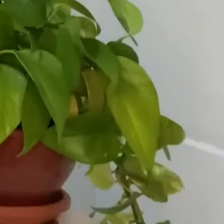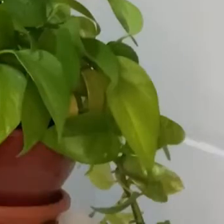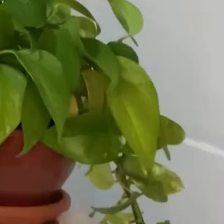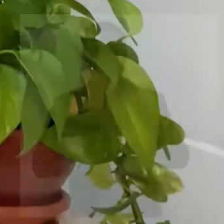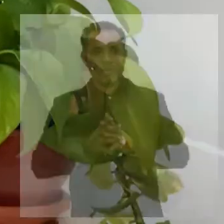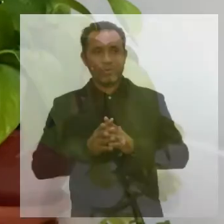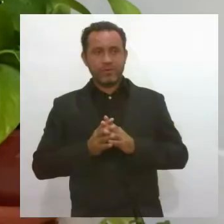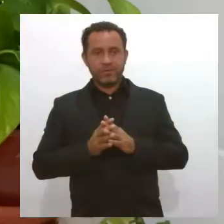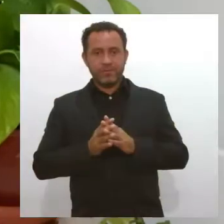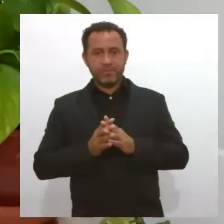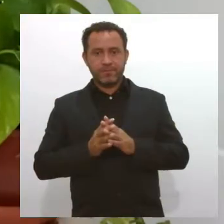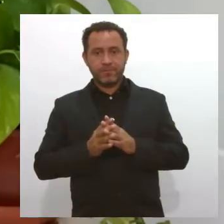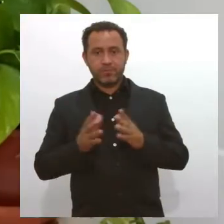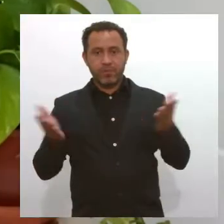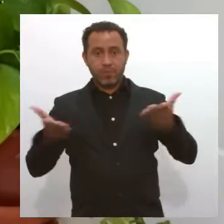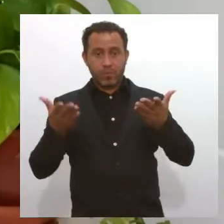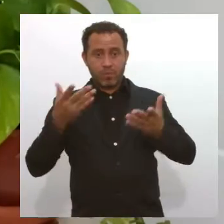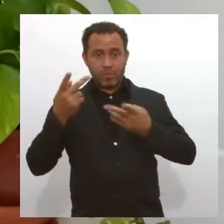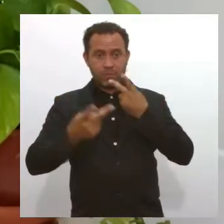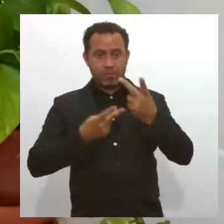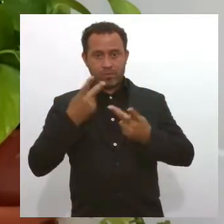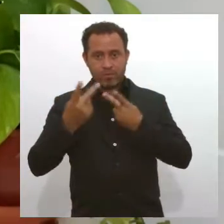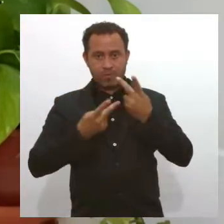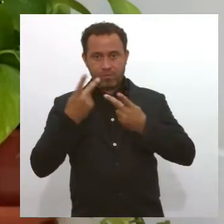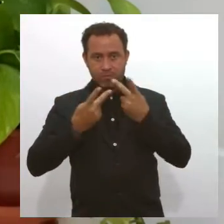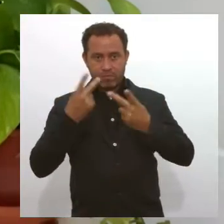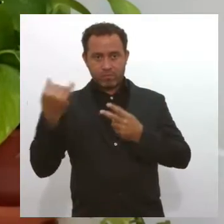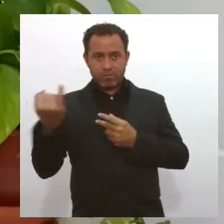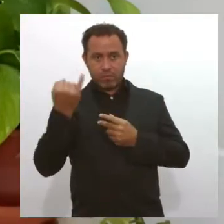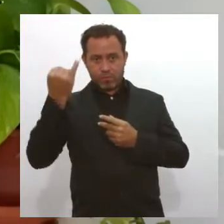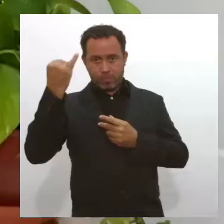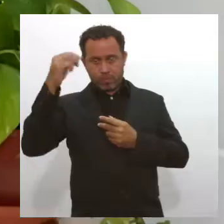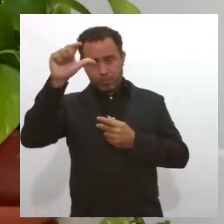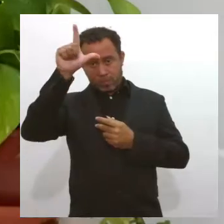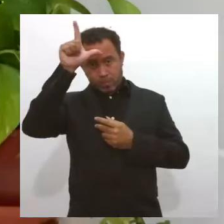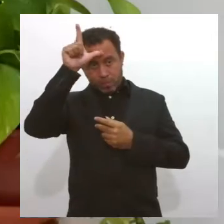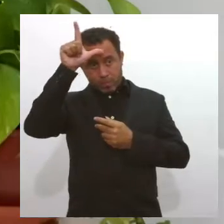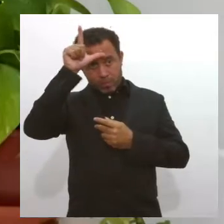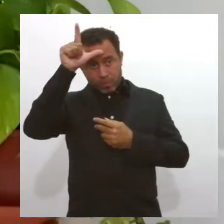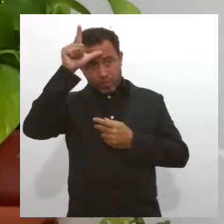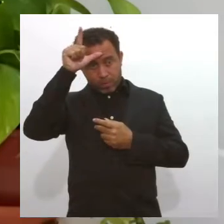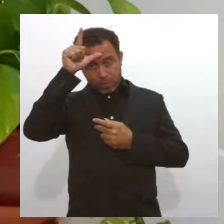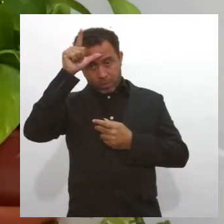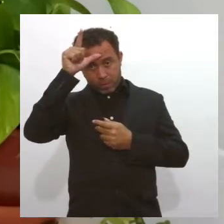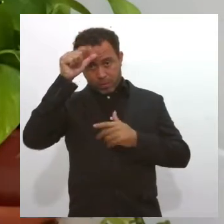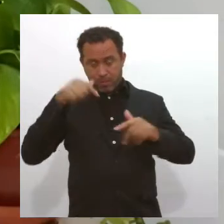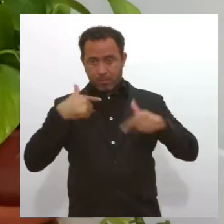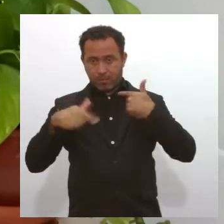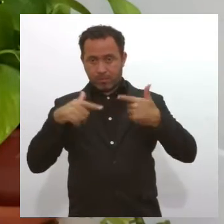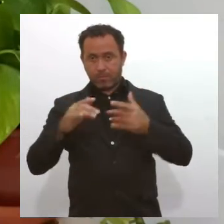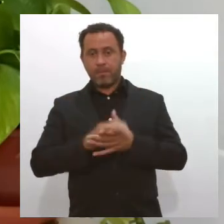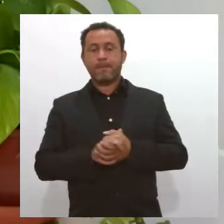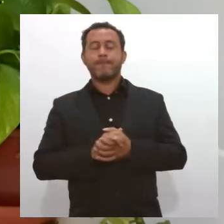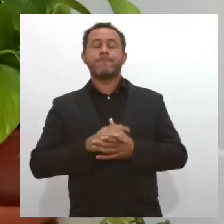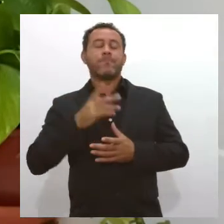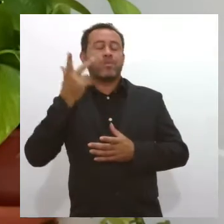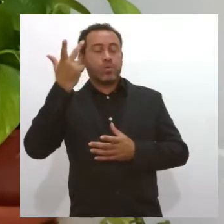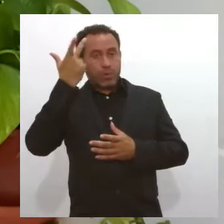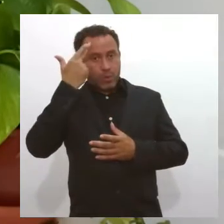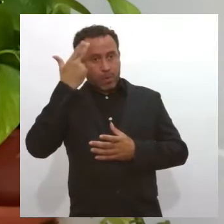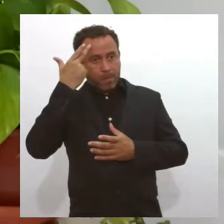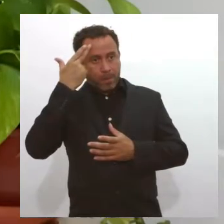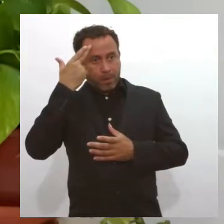Hoje nós vamos falar sobre a importância da autoliderança no desempenho do trabalho. É muito comum nós